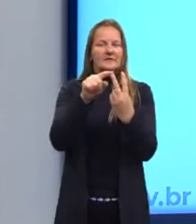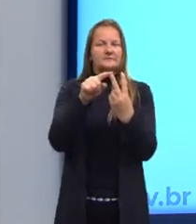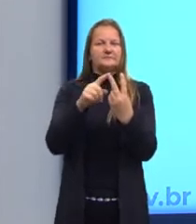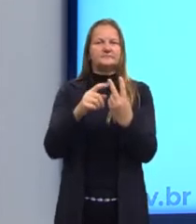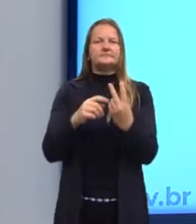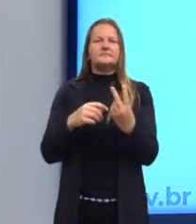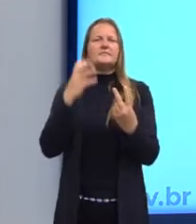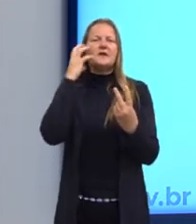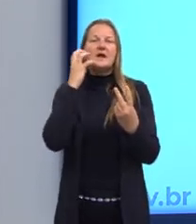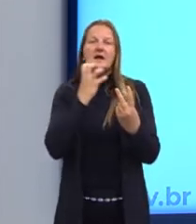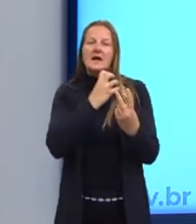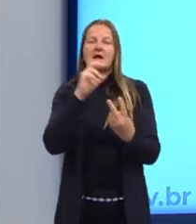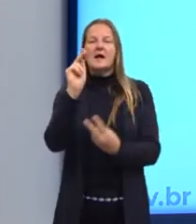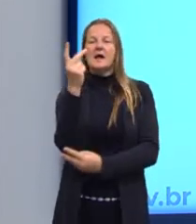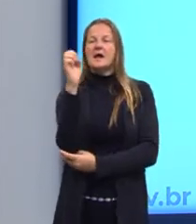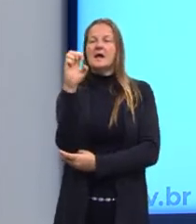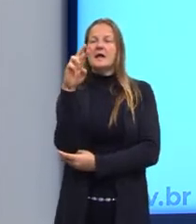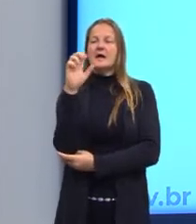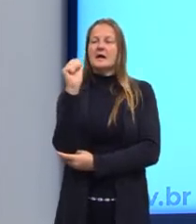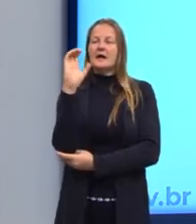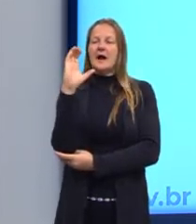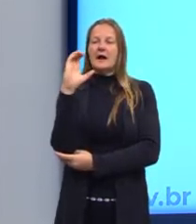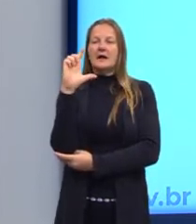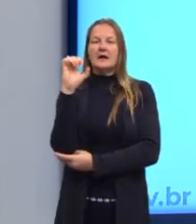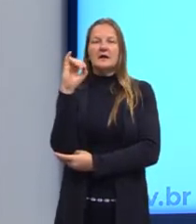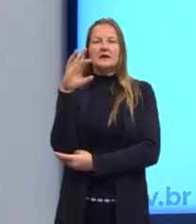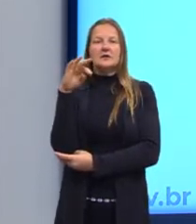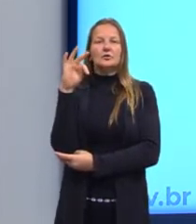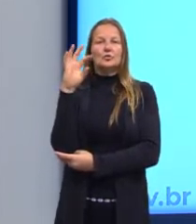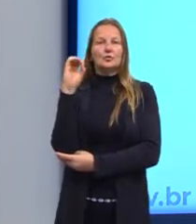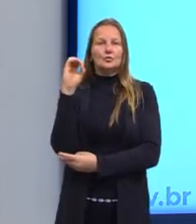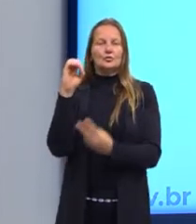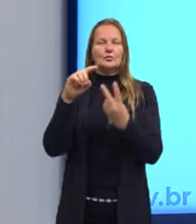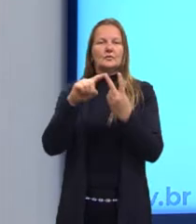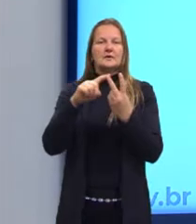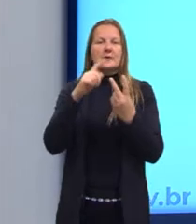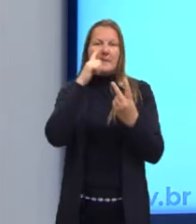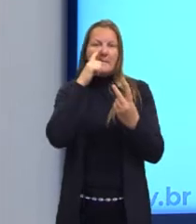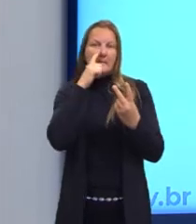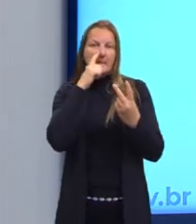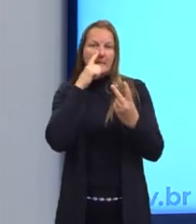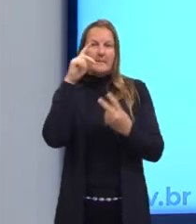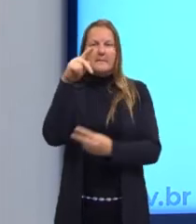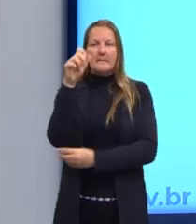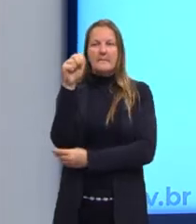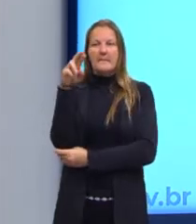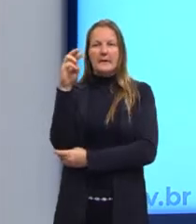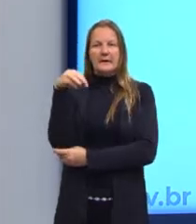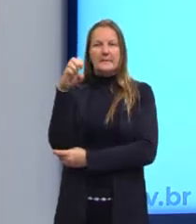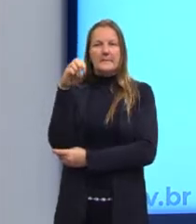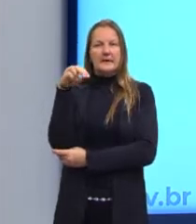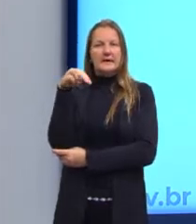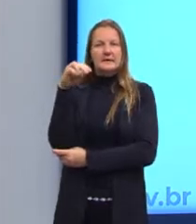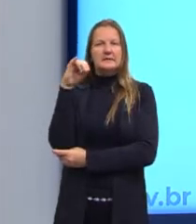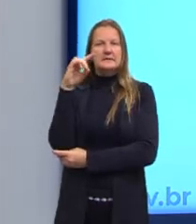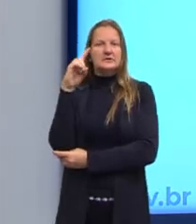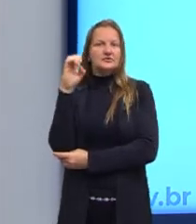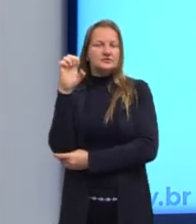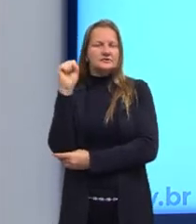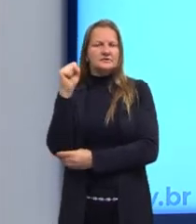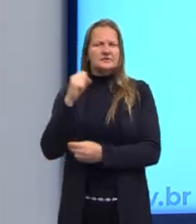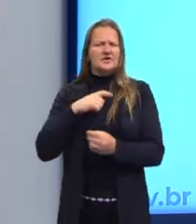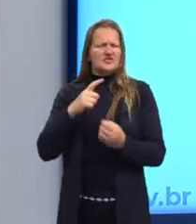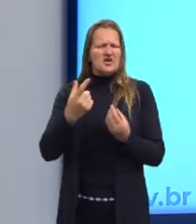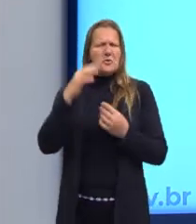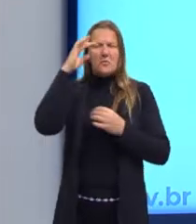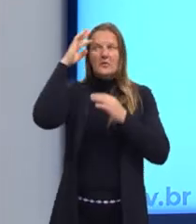ser. Já o Parmênides vai dizer que não. O Heráclito é o fluxo perpétuo. O Parmênides já vai dizer que não. Esse devir é um